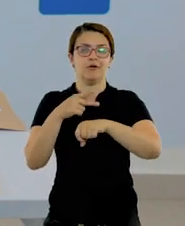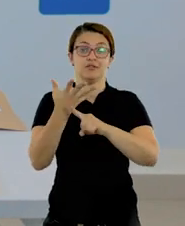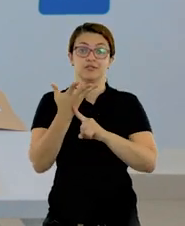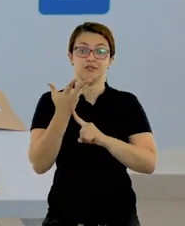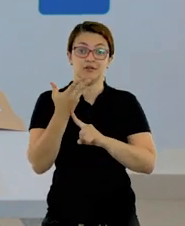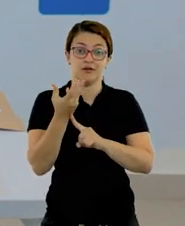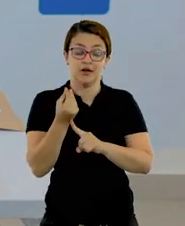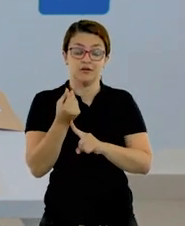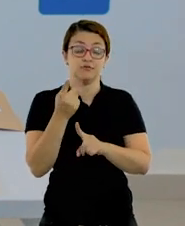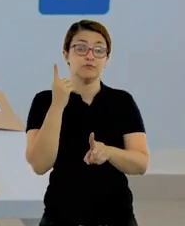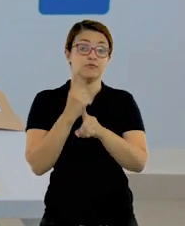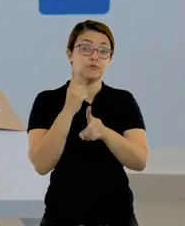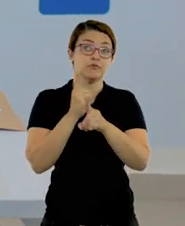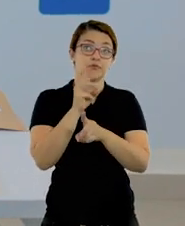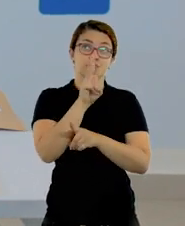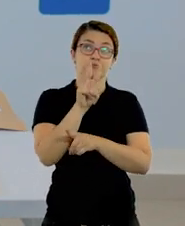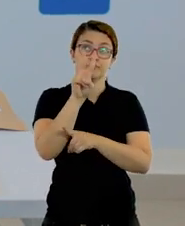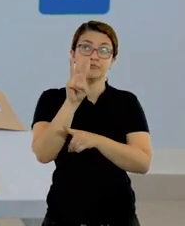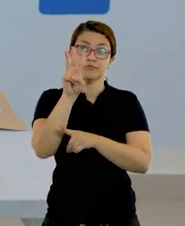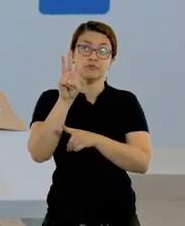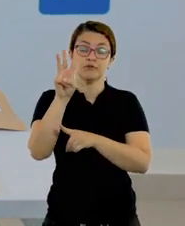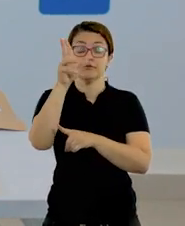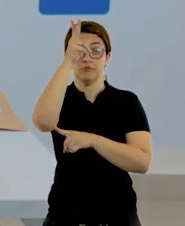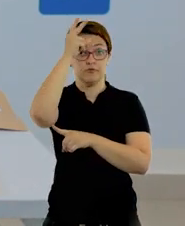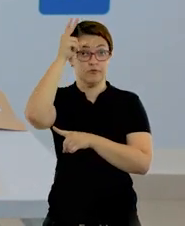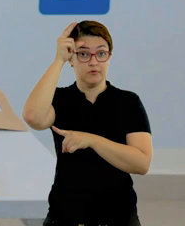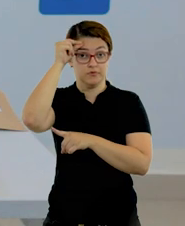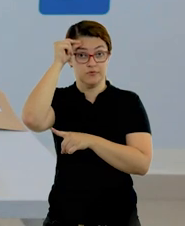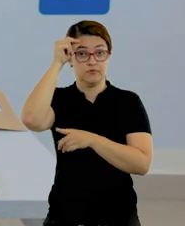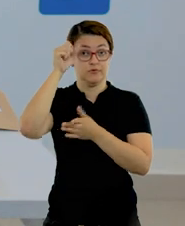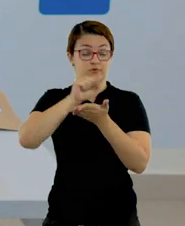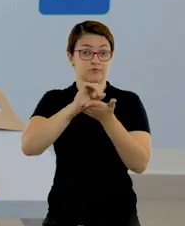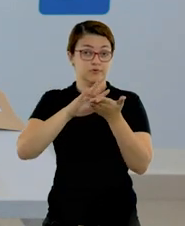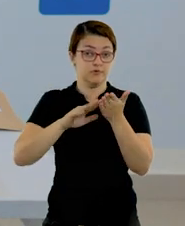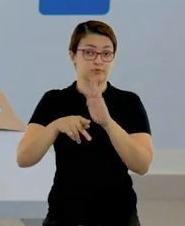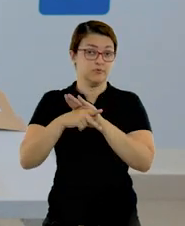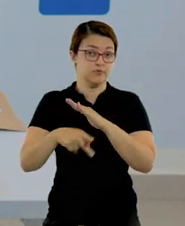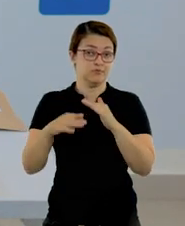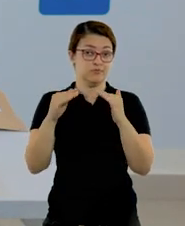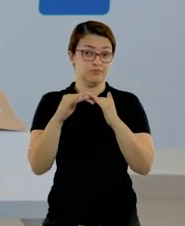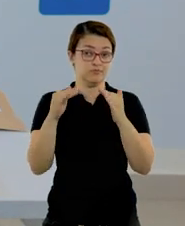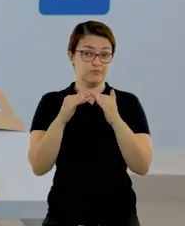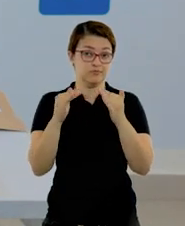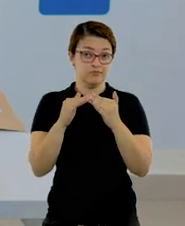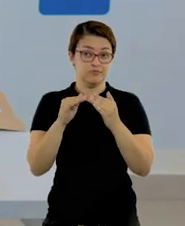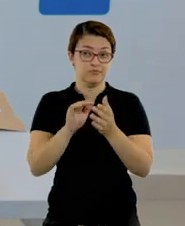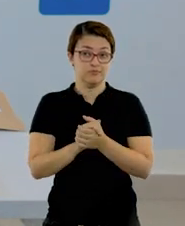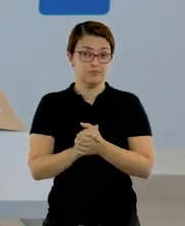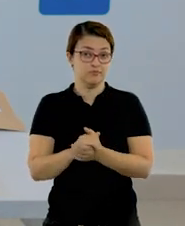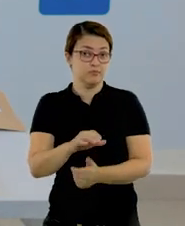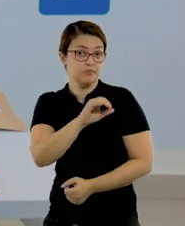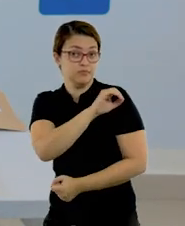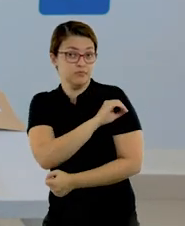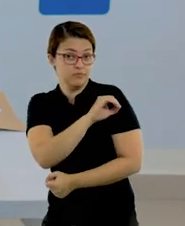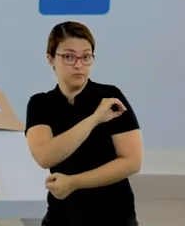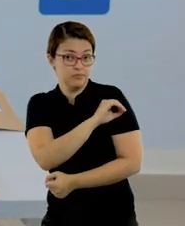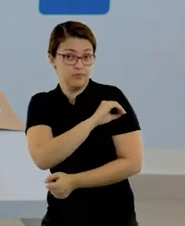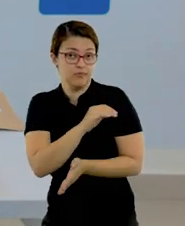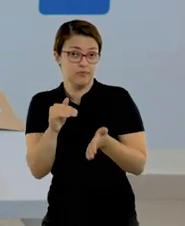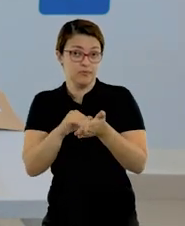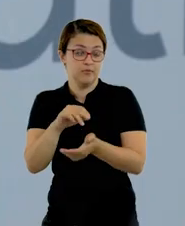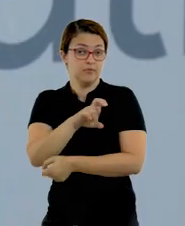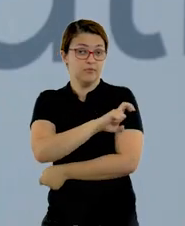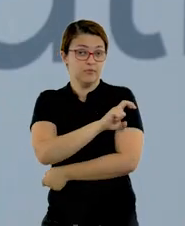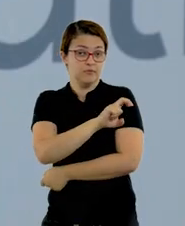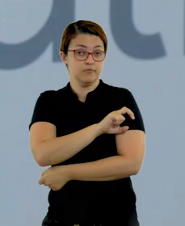lição de casa no site da prefeitura e elas são destinadas às crianças tanto do pré ao quinto